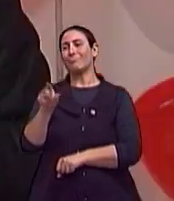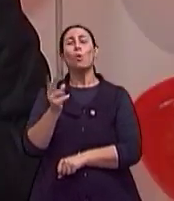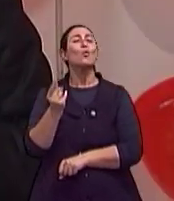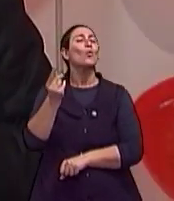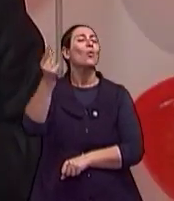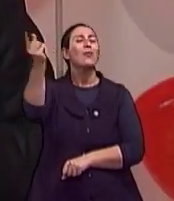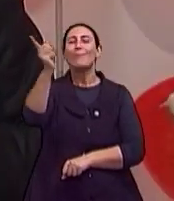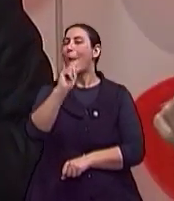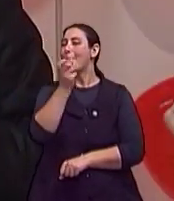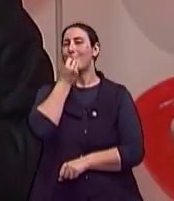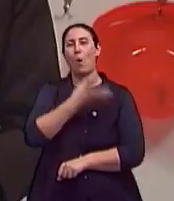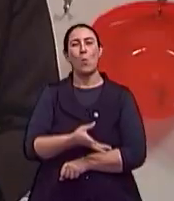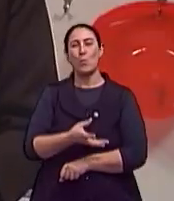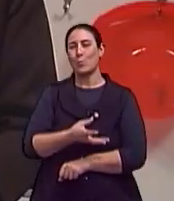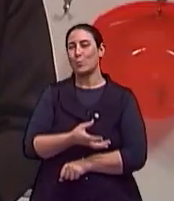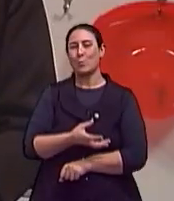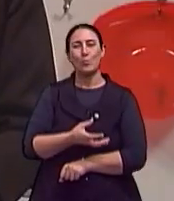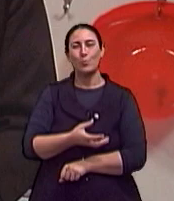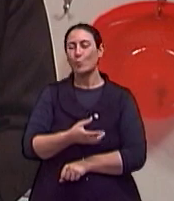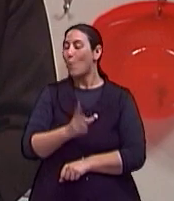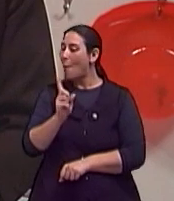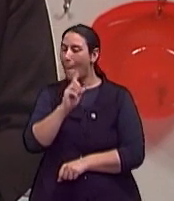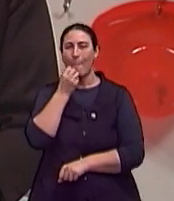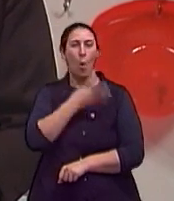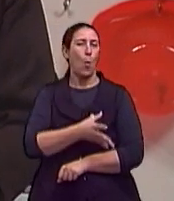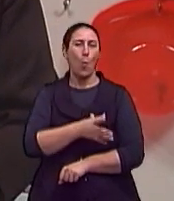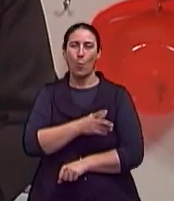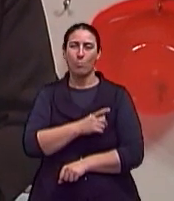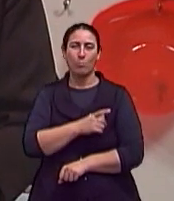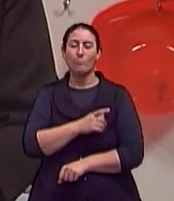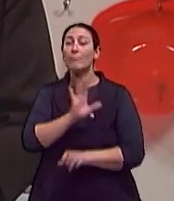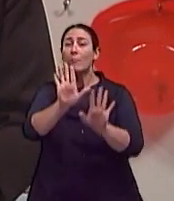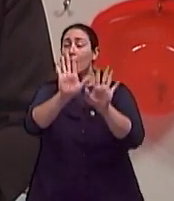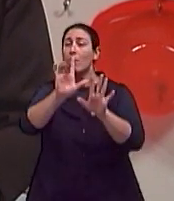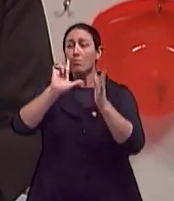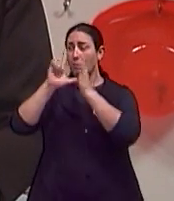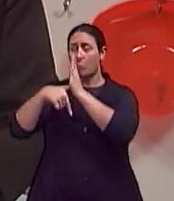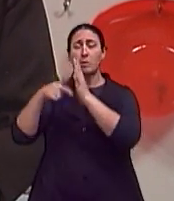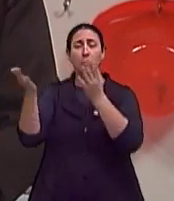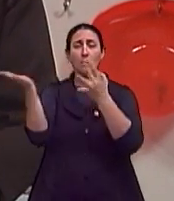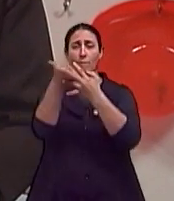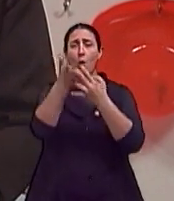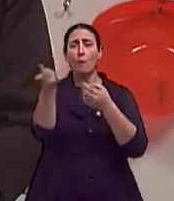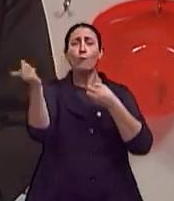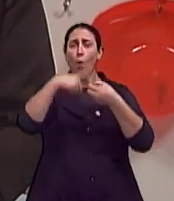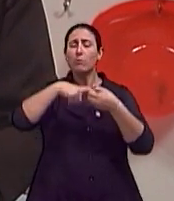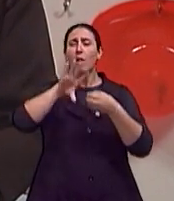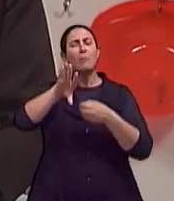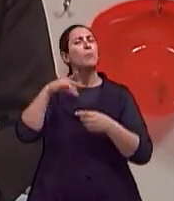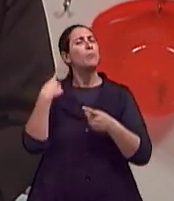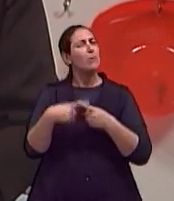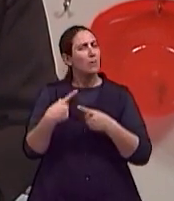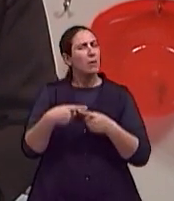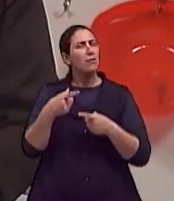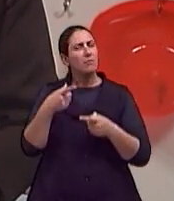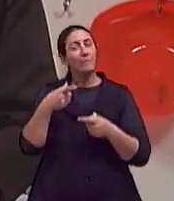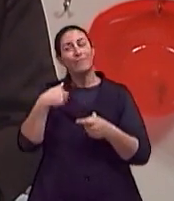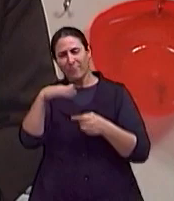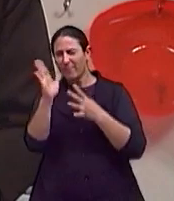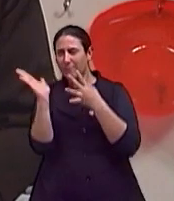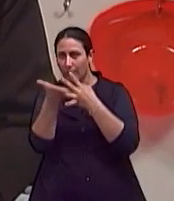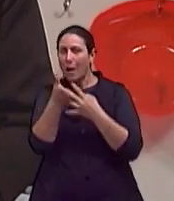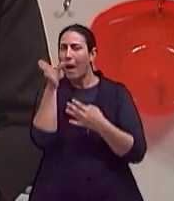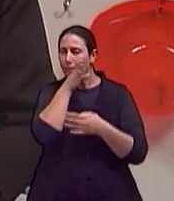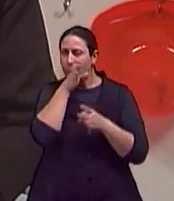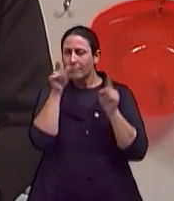é bem verdadeiro. Nós vamos falar em detalhes sobre isso na volta, depois do nosso intervalo, porque agora a gente vai a esse